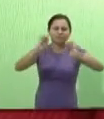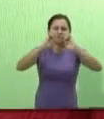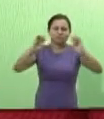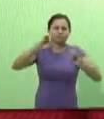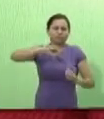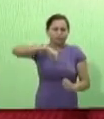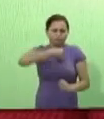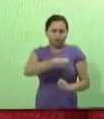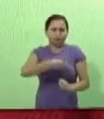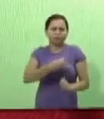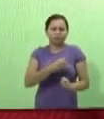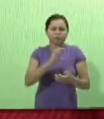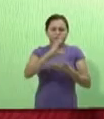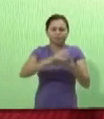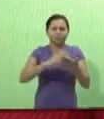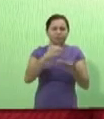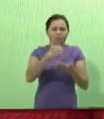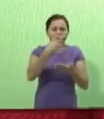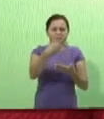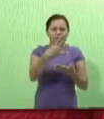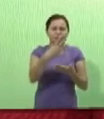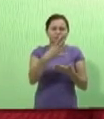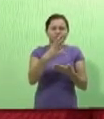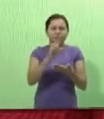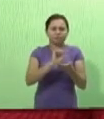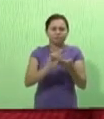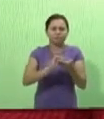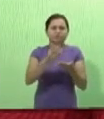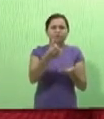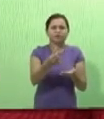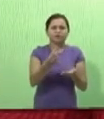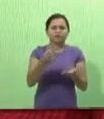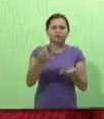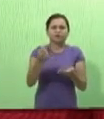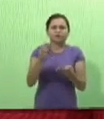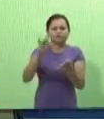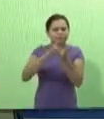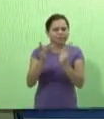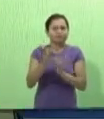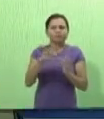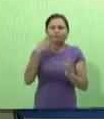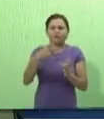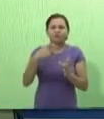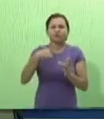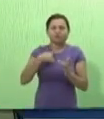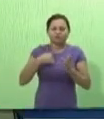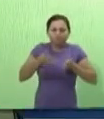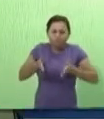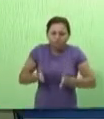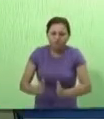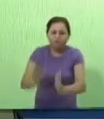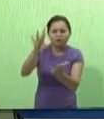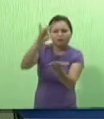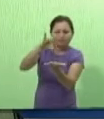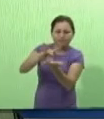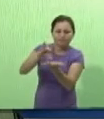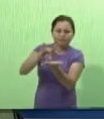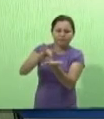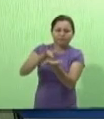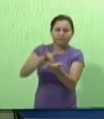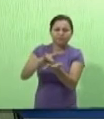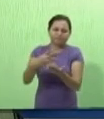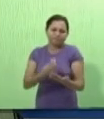dia, no Evangelho de João, capítulo 14, versículo 6, Jesus disse, Eu sou o caminho, a verdade